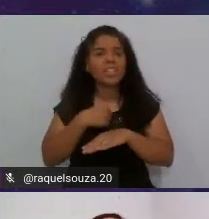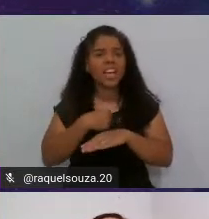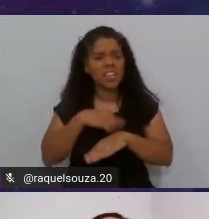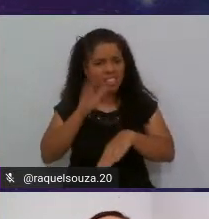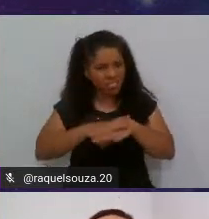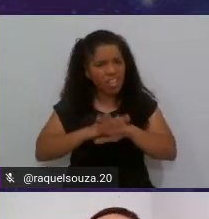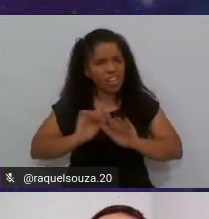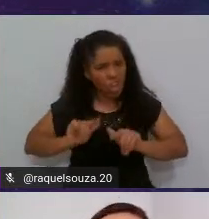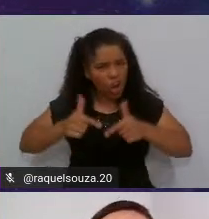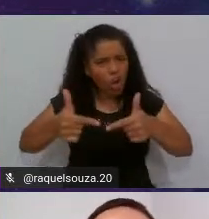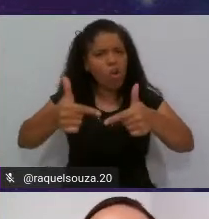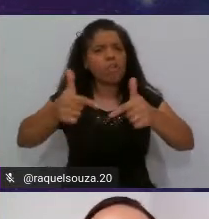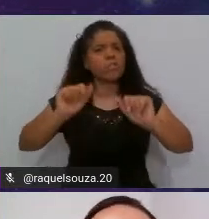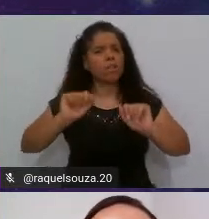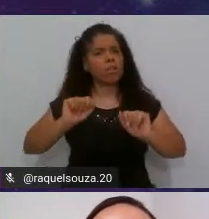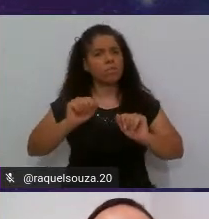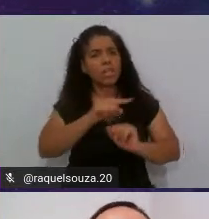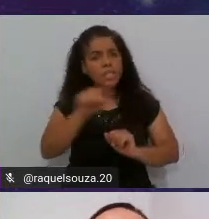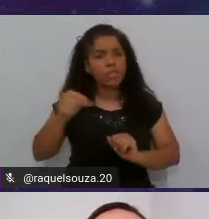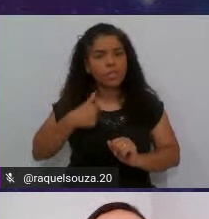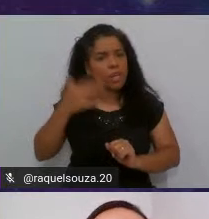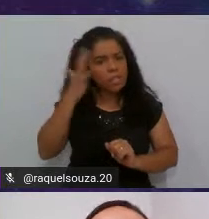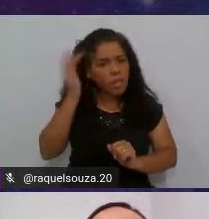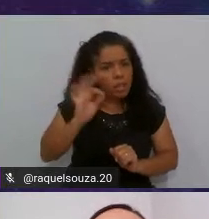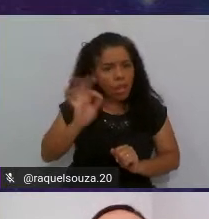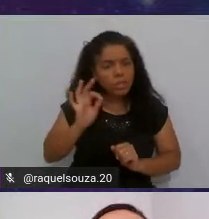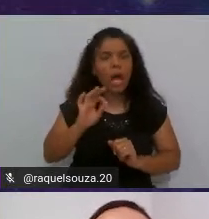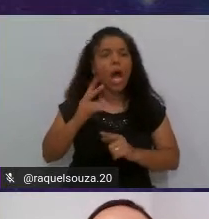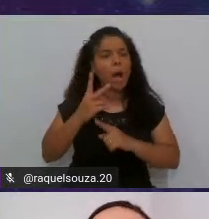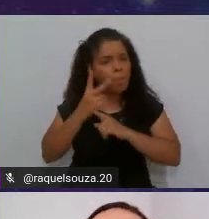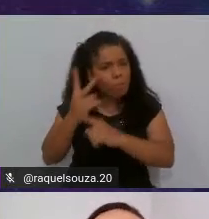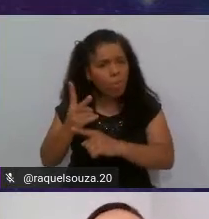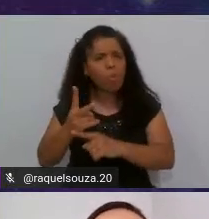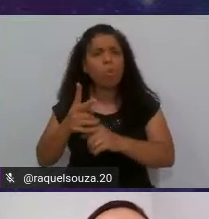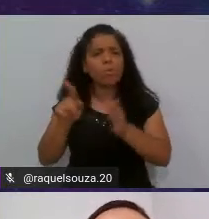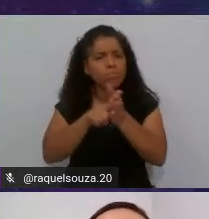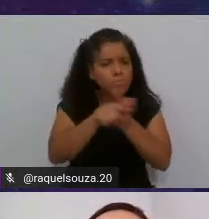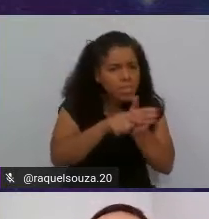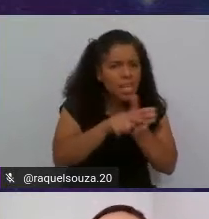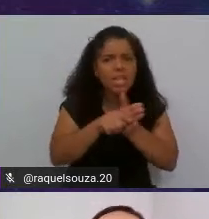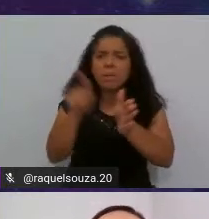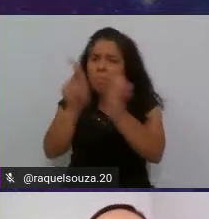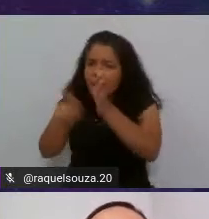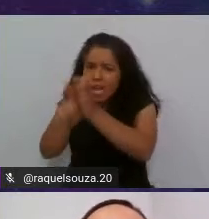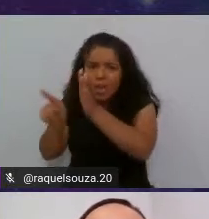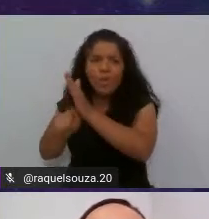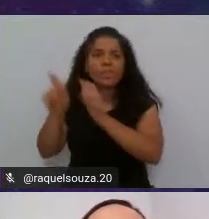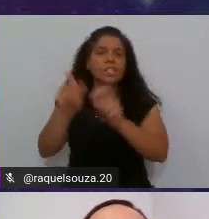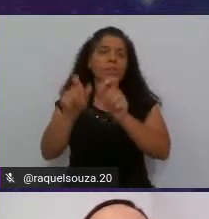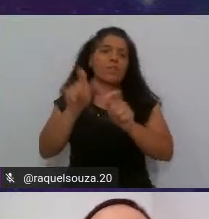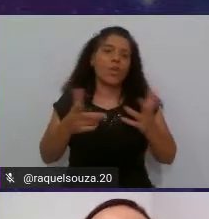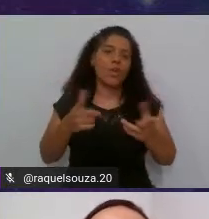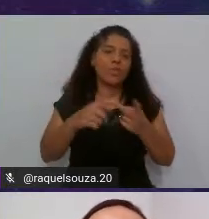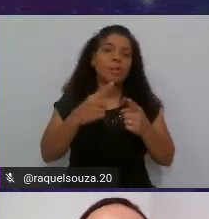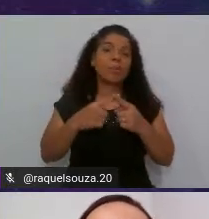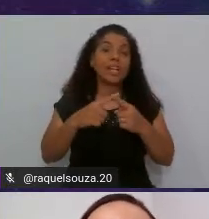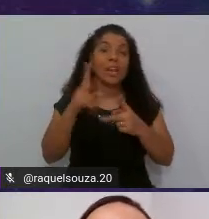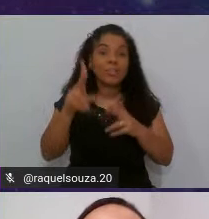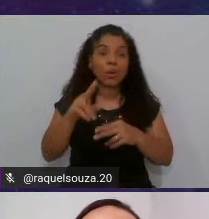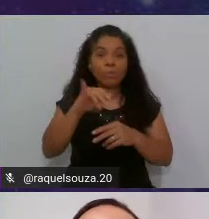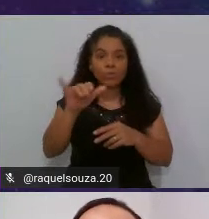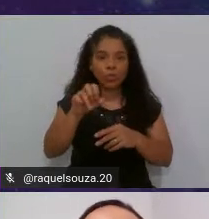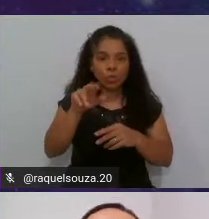vocês não se vocês não saibam não sabem de algo procurem pesquise pergunte às pessoas assim como o Jonas